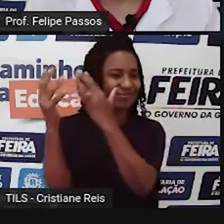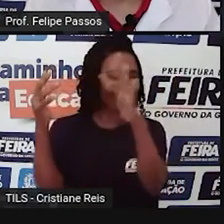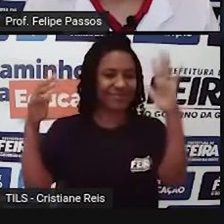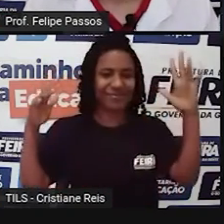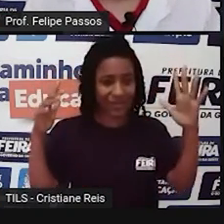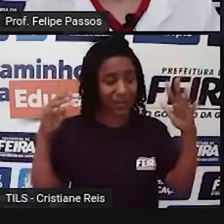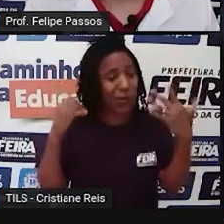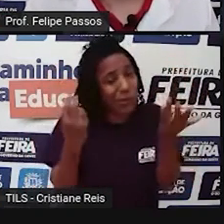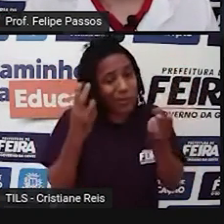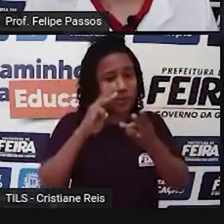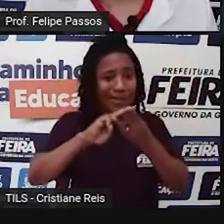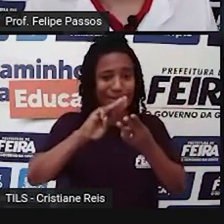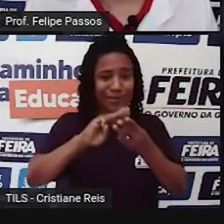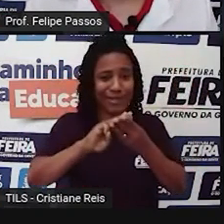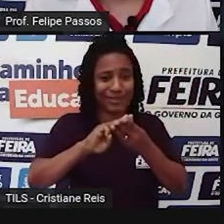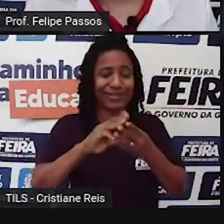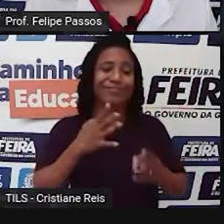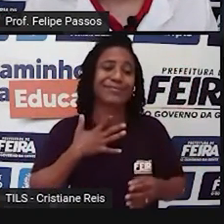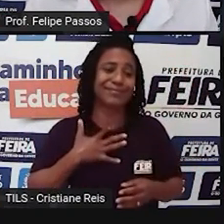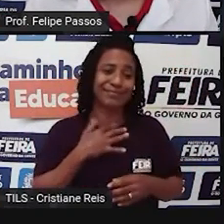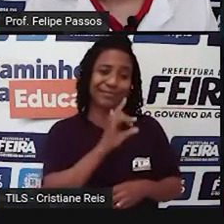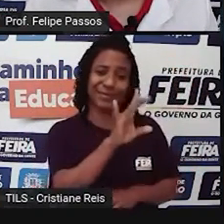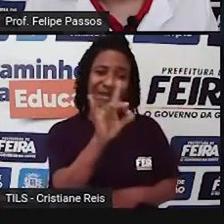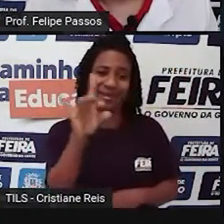se reunir e discutir diversos temas.